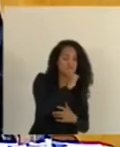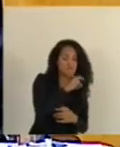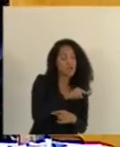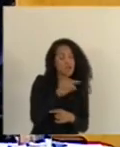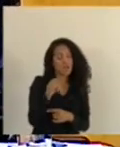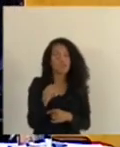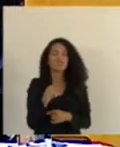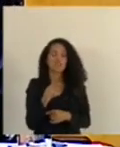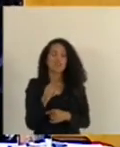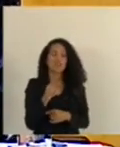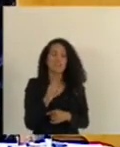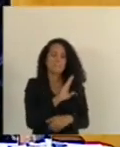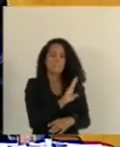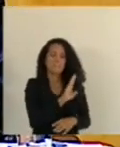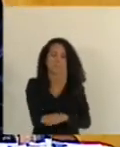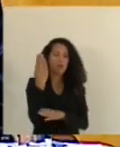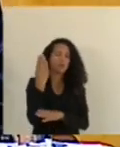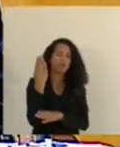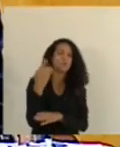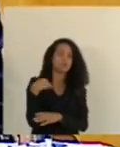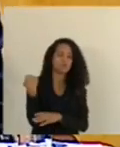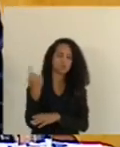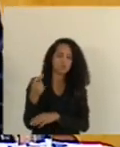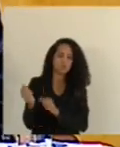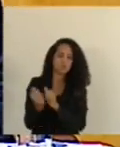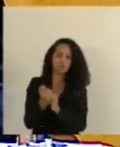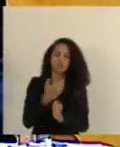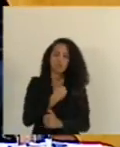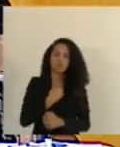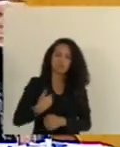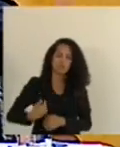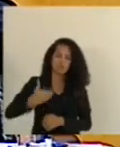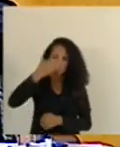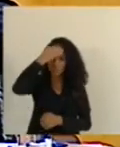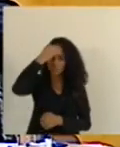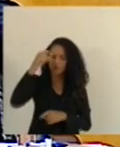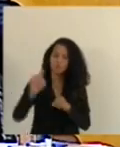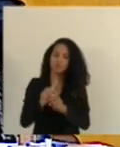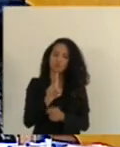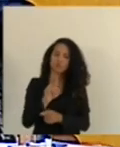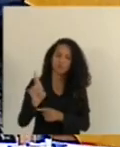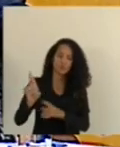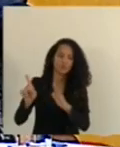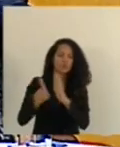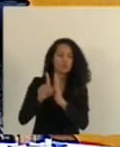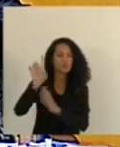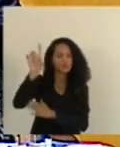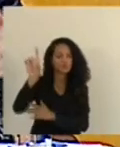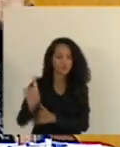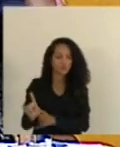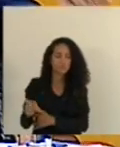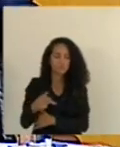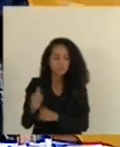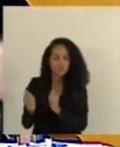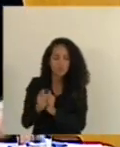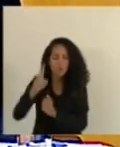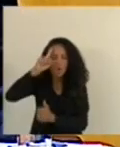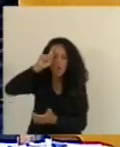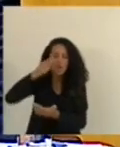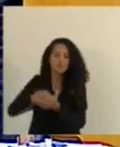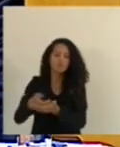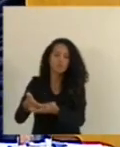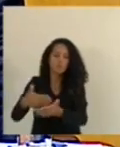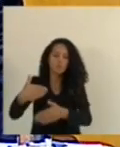e nós tivemos com o governador com o diretor do DR e imediatamente o governador determinou ao DR que pudesse iniciar o